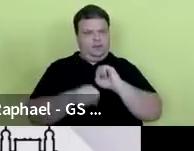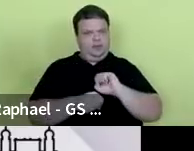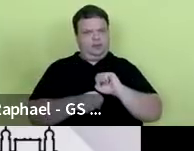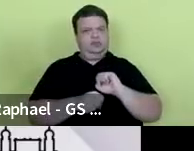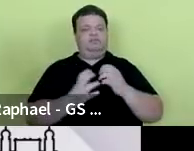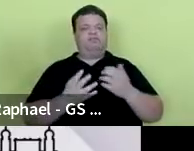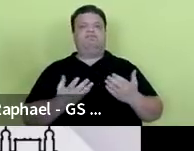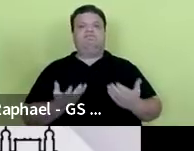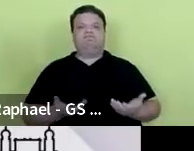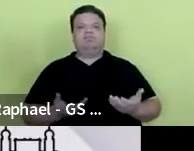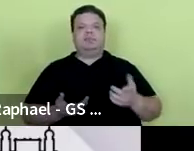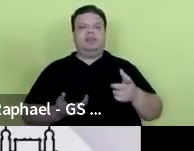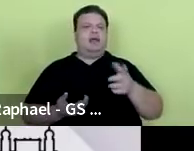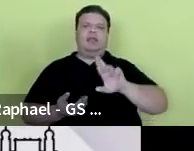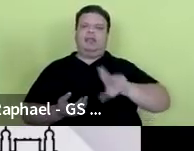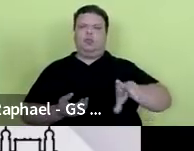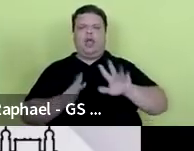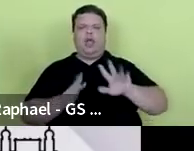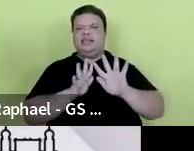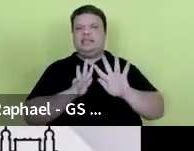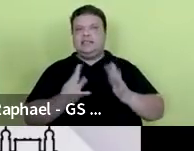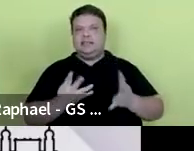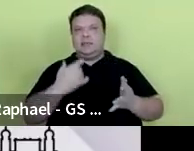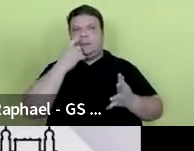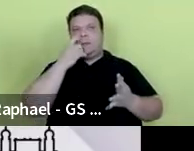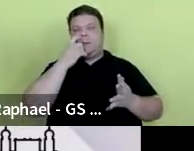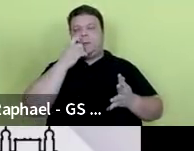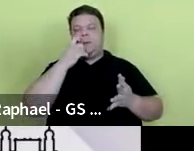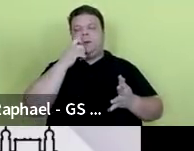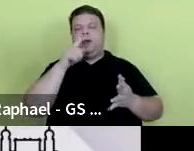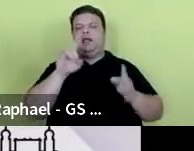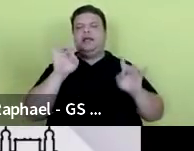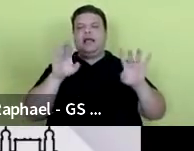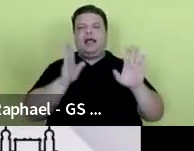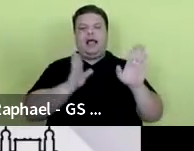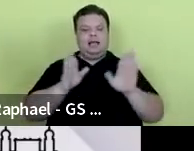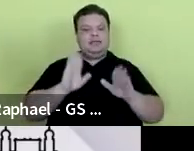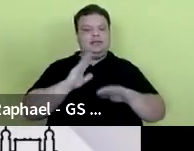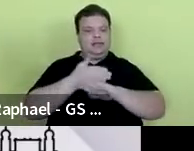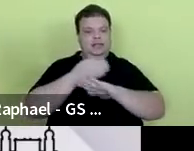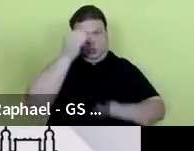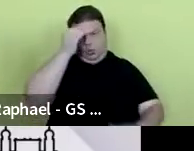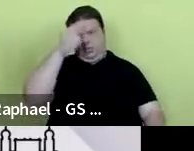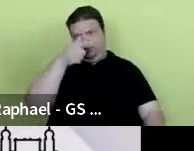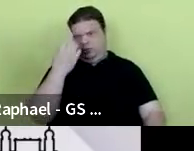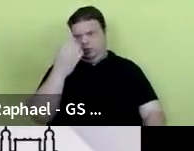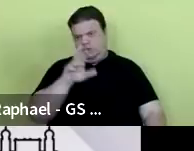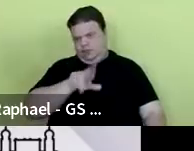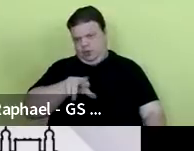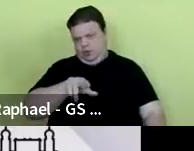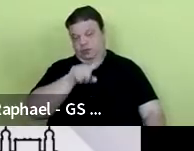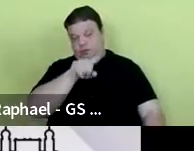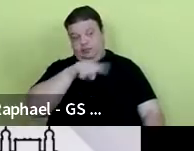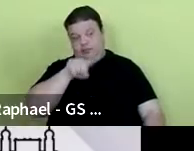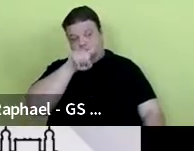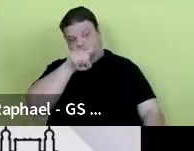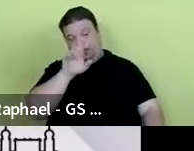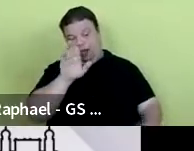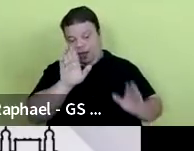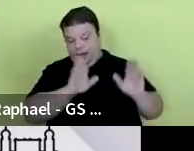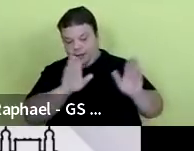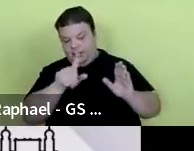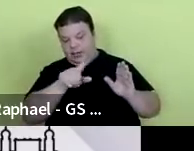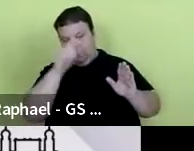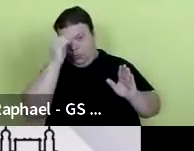Então, não é uma simples também questão de garantia de acesso ao conhecimento científico, essa questão do acesso ao